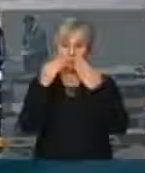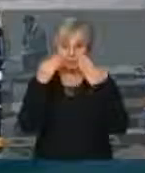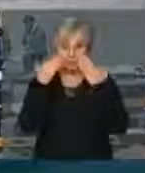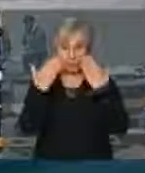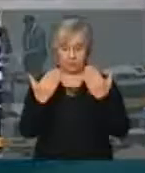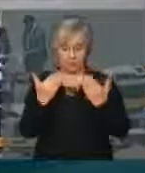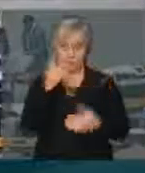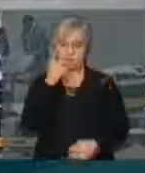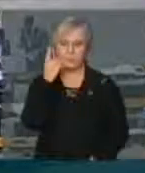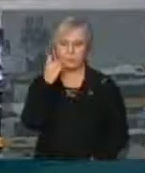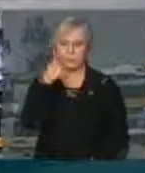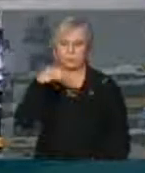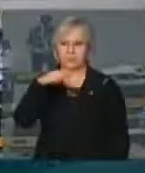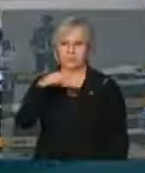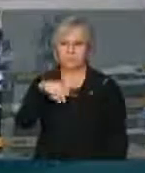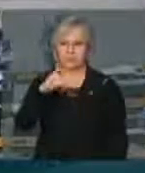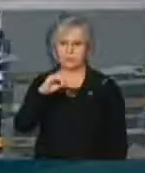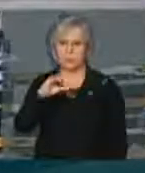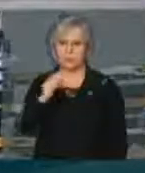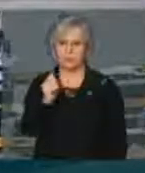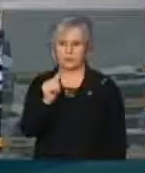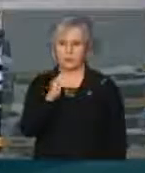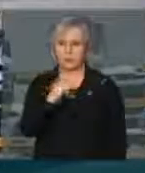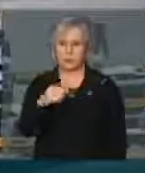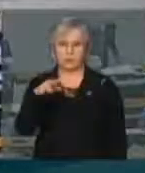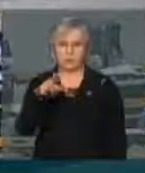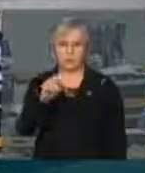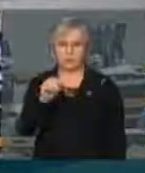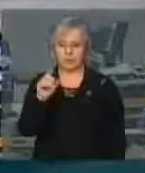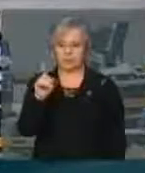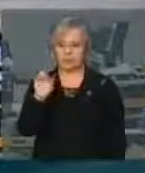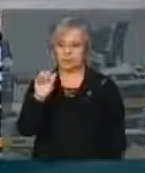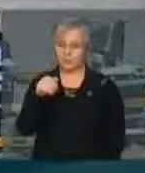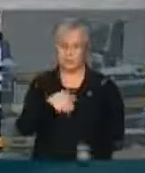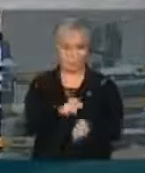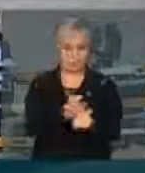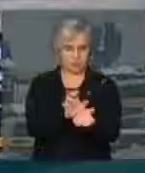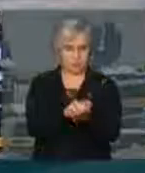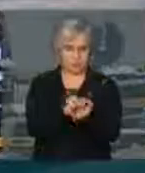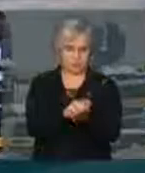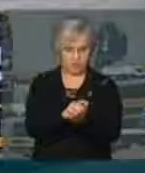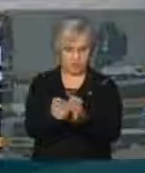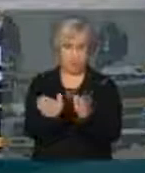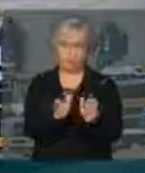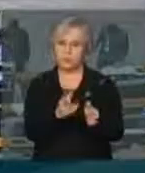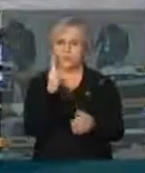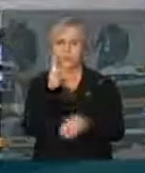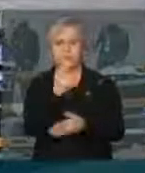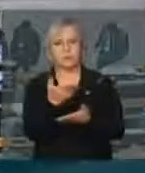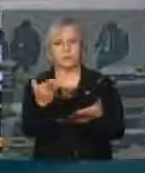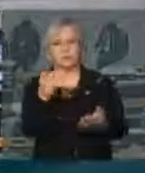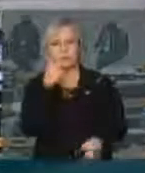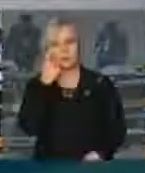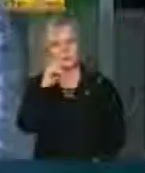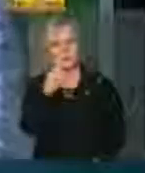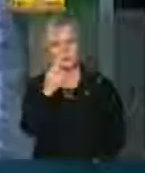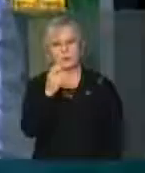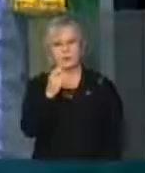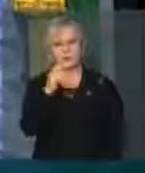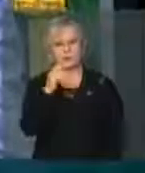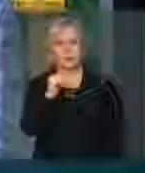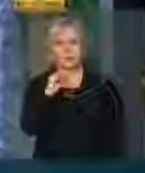O deputado Mendonça Filho, do Democratas de Pernambuco. Senhor Presidente, senhoras e senhores deputados,